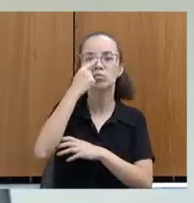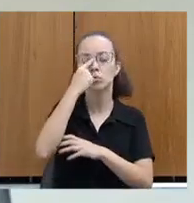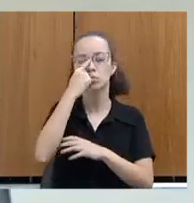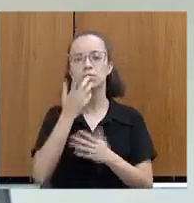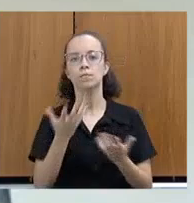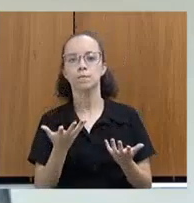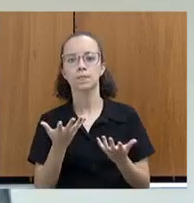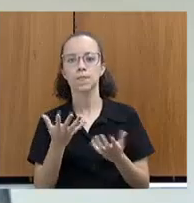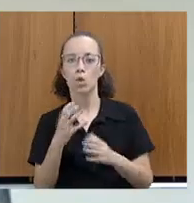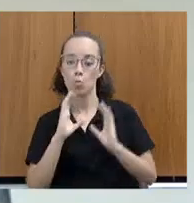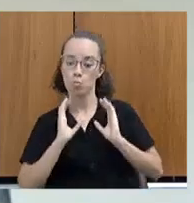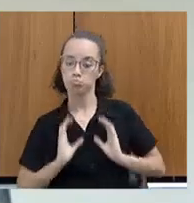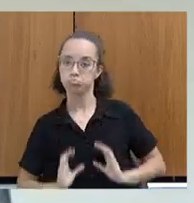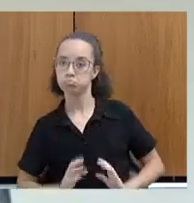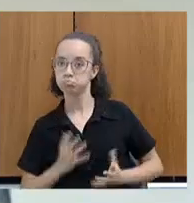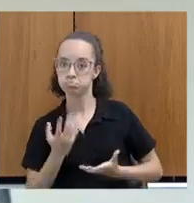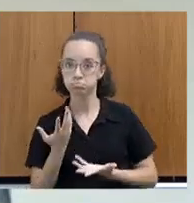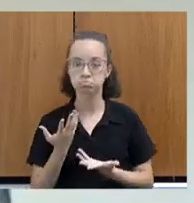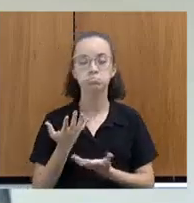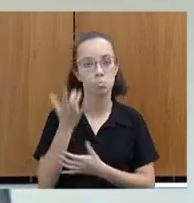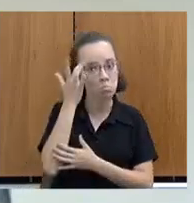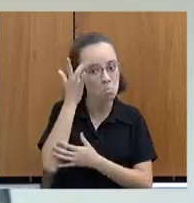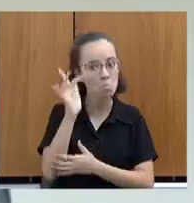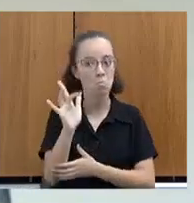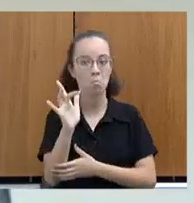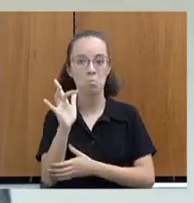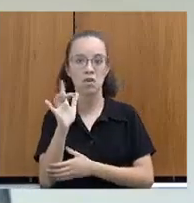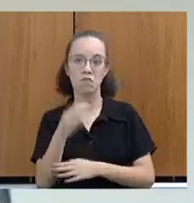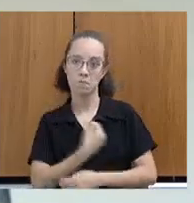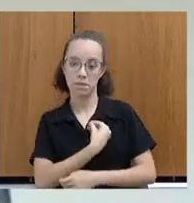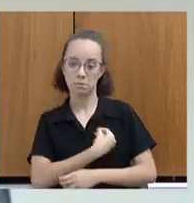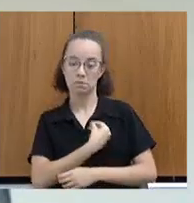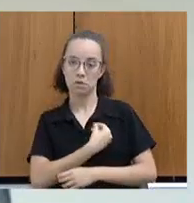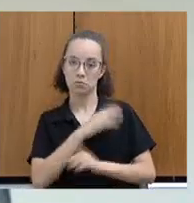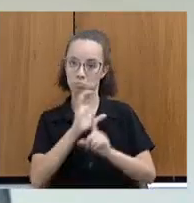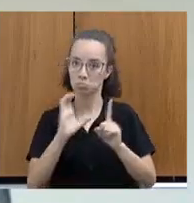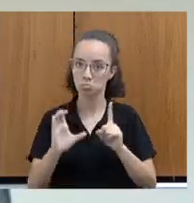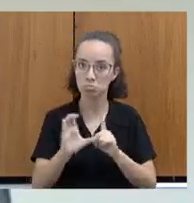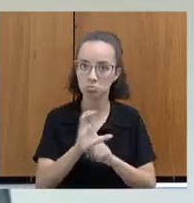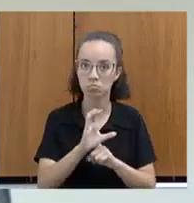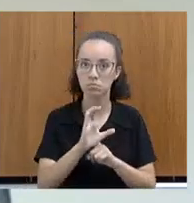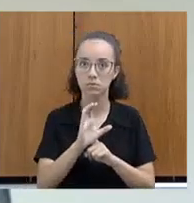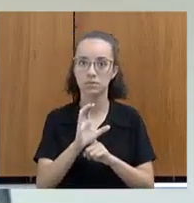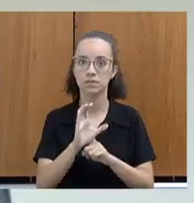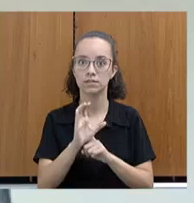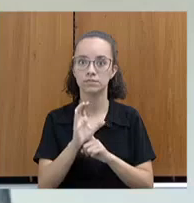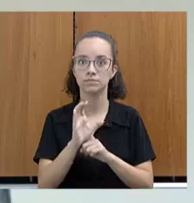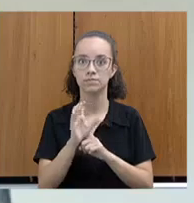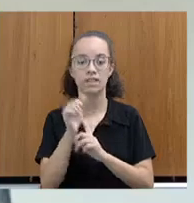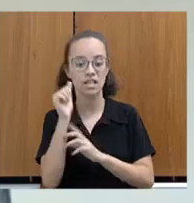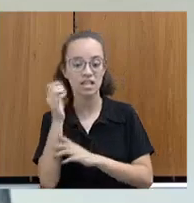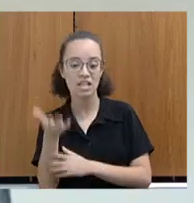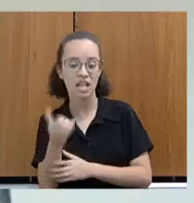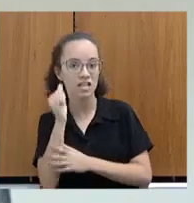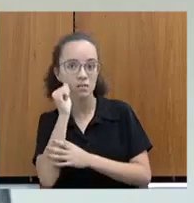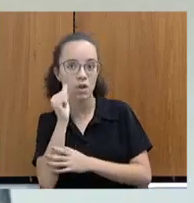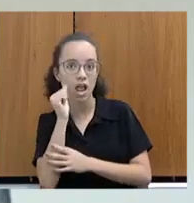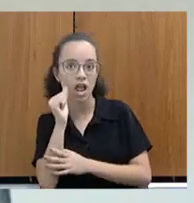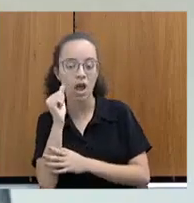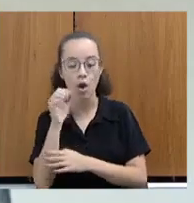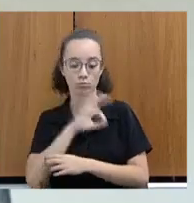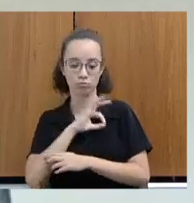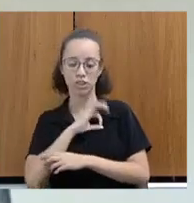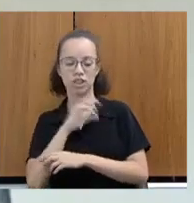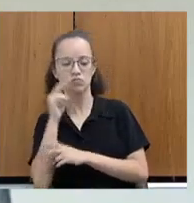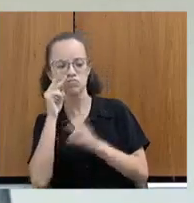pouco comum para uma celebração religiosa e ela não foi abordada pelos policiais que faziam a escolta